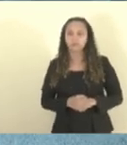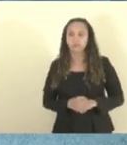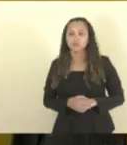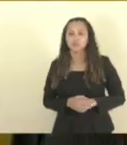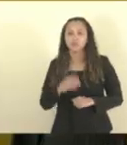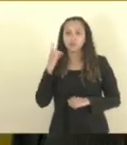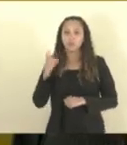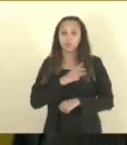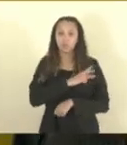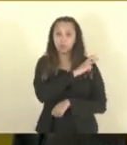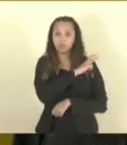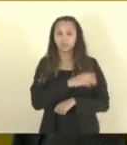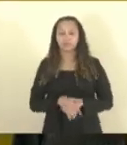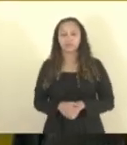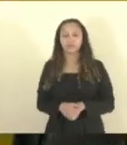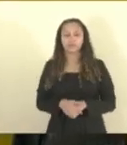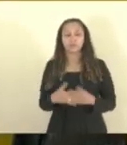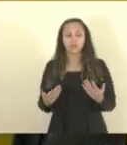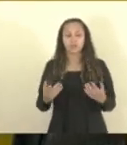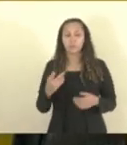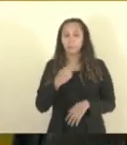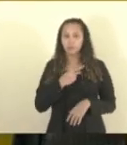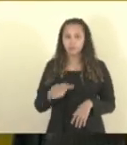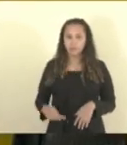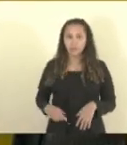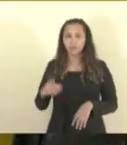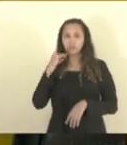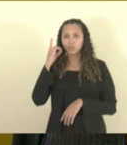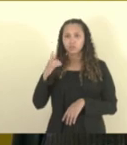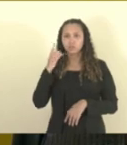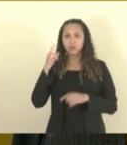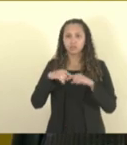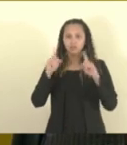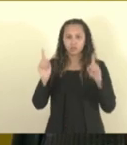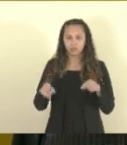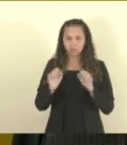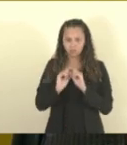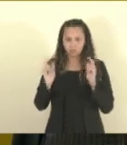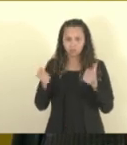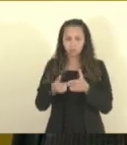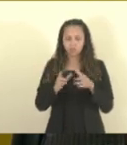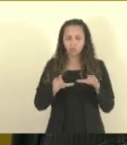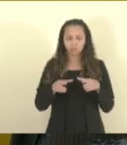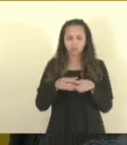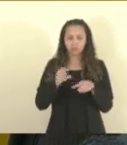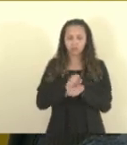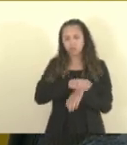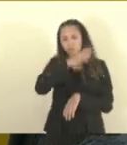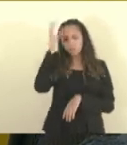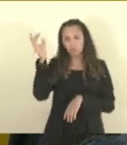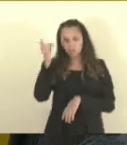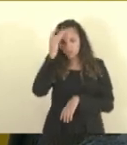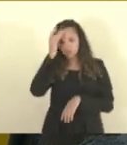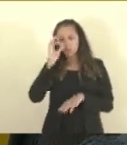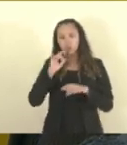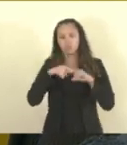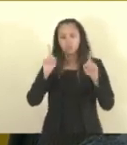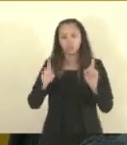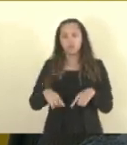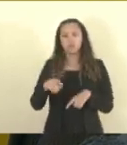Senhor presidente, senhoras e senhores deputados, servidores da Assembleia Legislativa, comunidade de Capixaba, servidores militares.